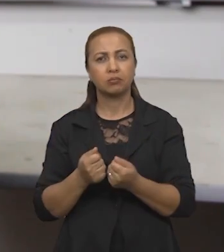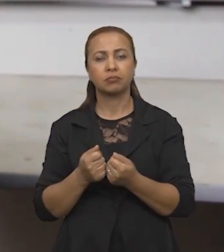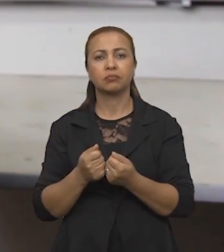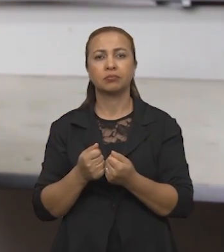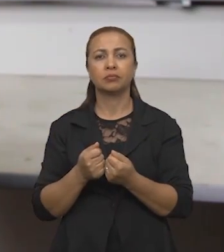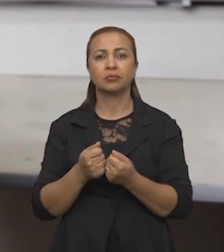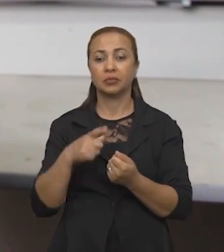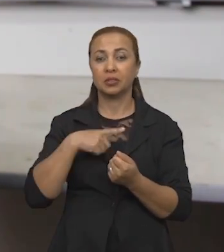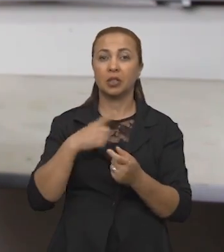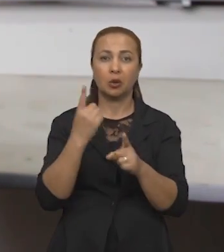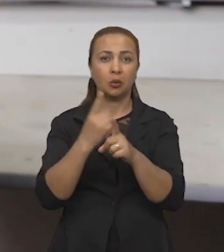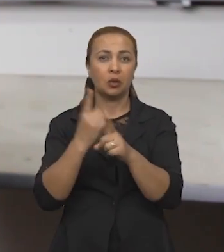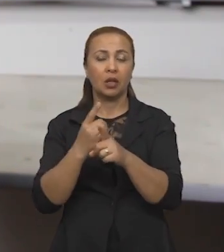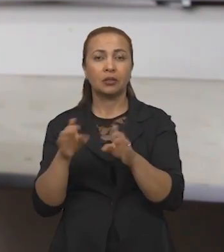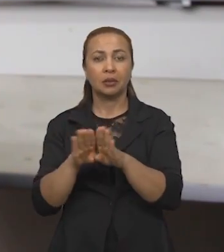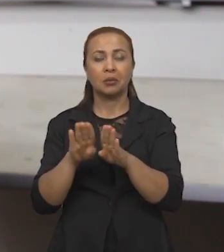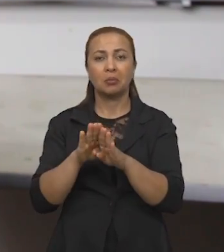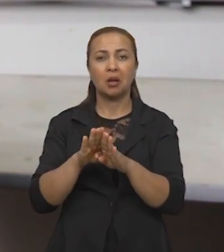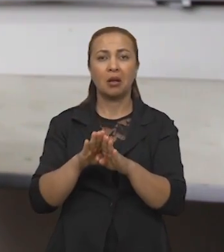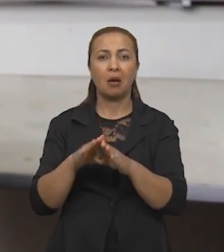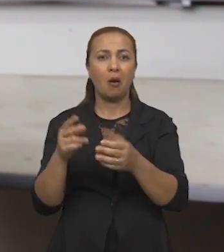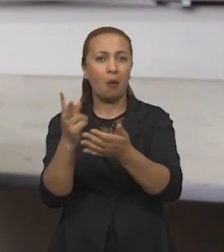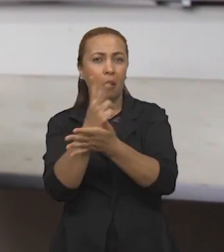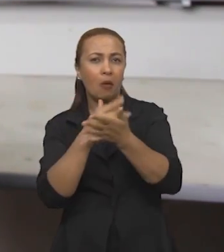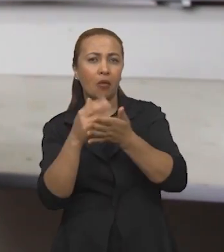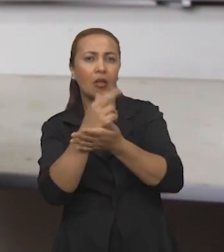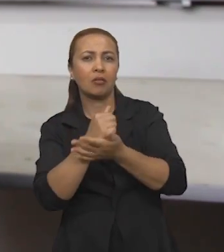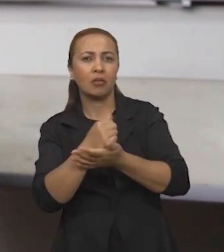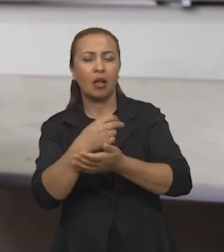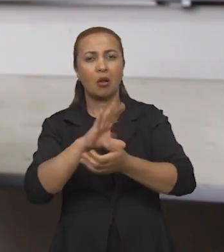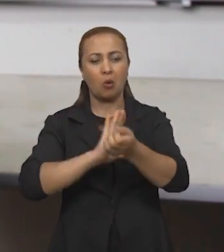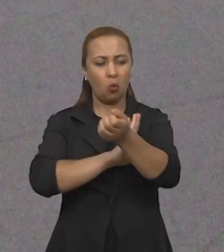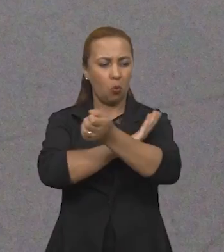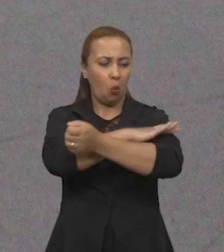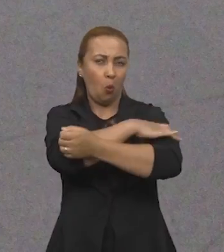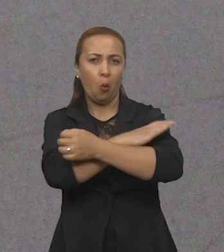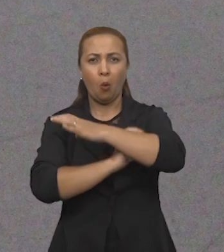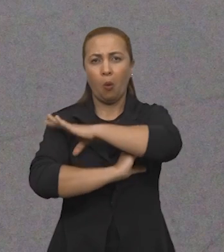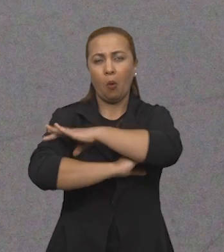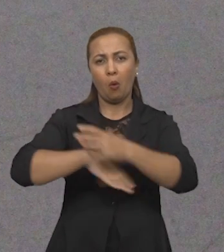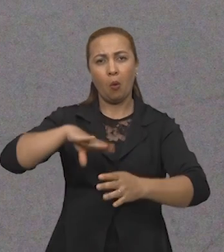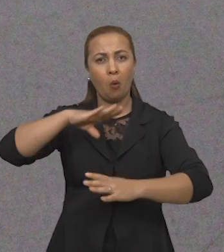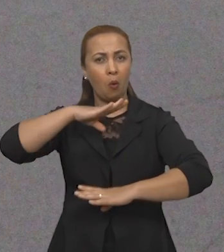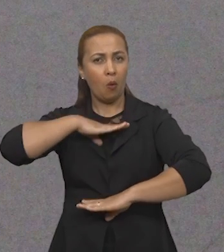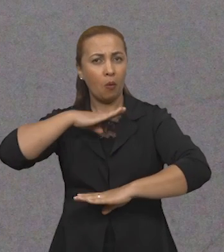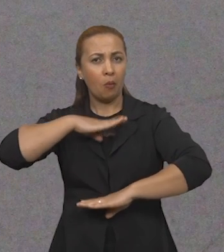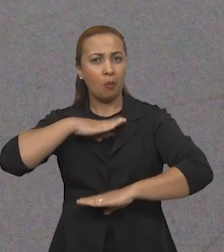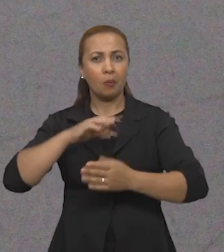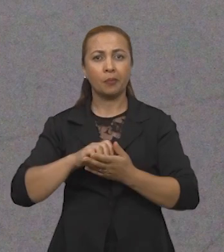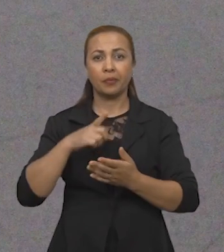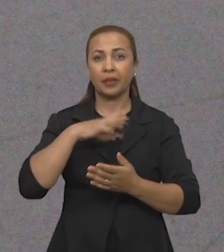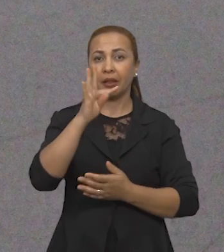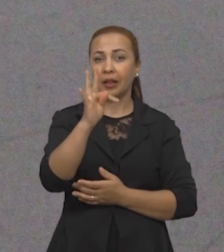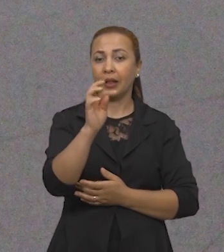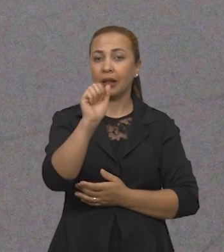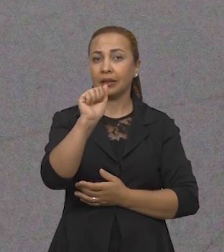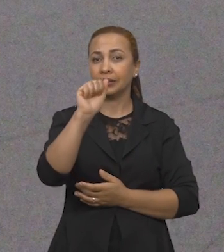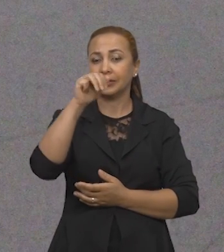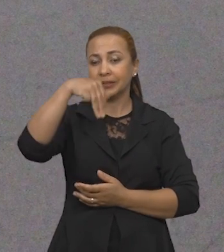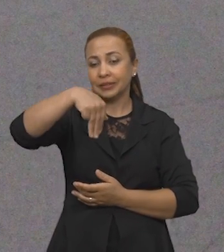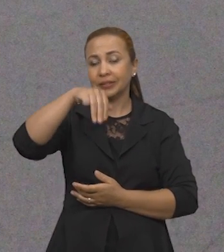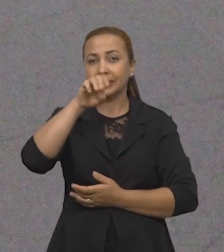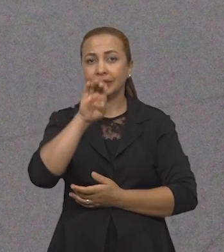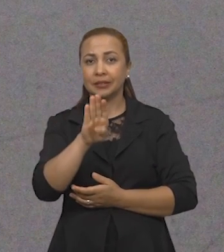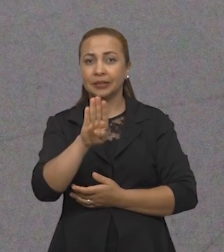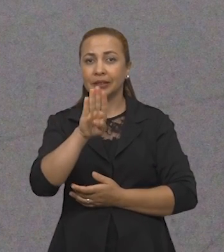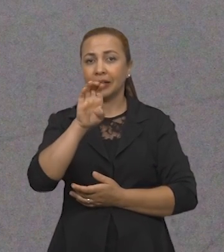E nós temos encontrado alguns enfeites corporais, a exemplo de tambetais. Tanto tambetar... Nós temos um tambetar de